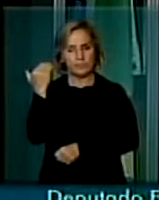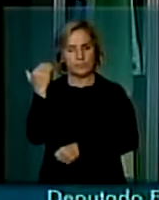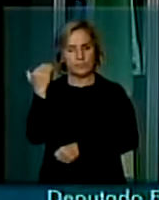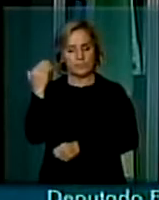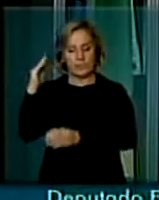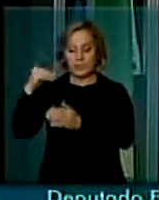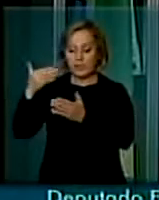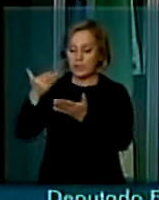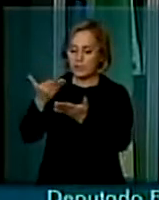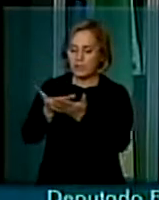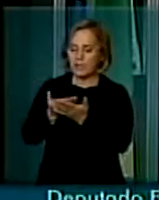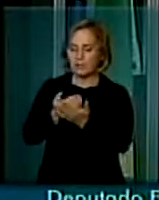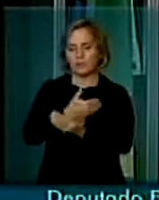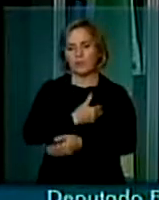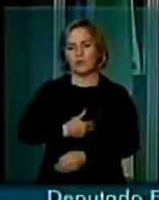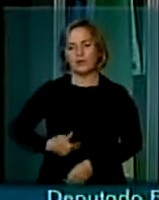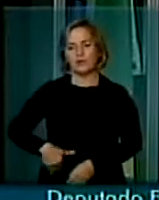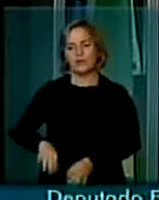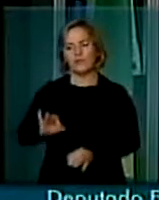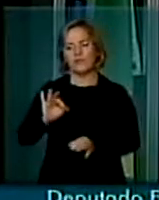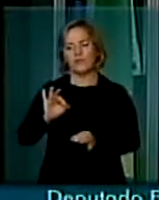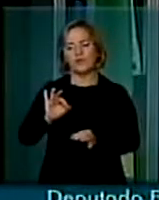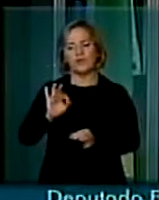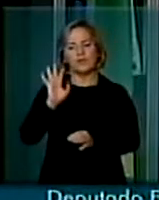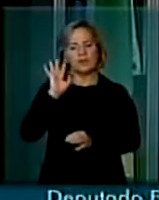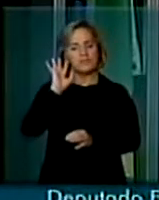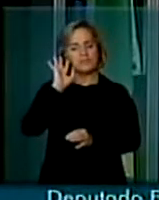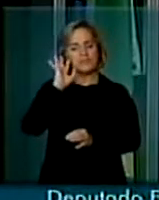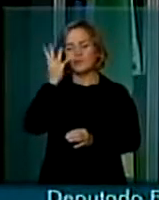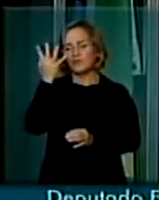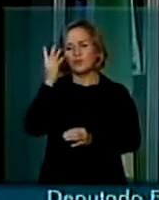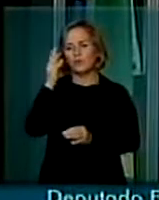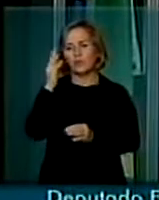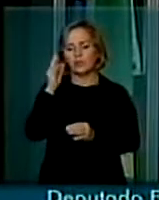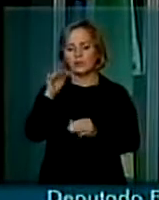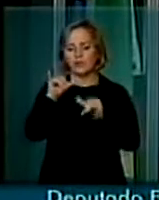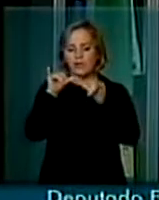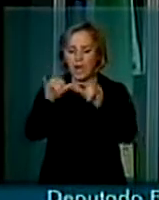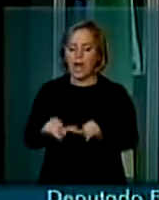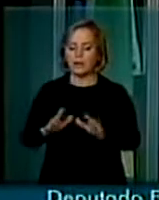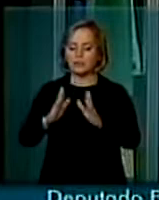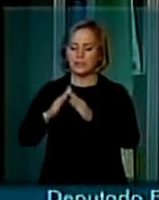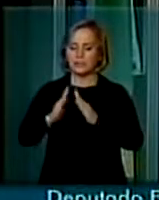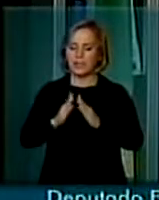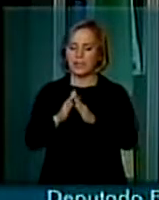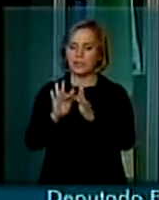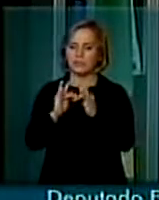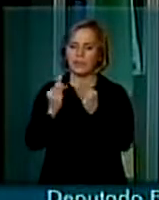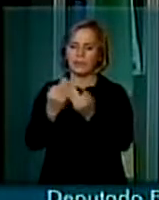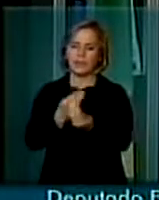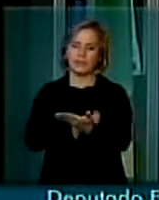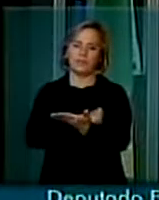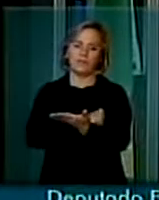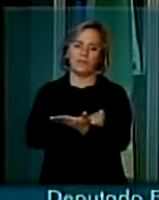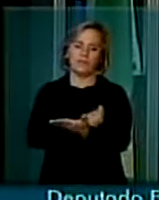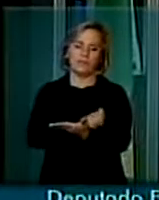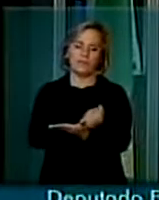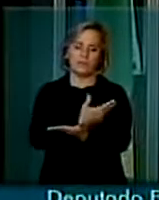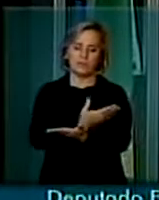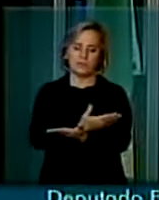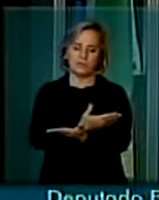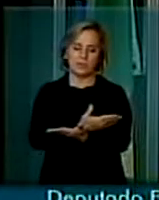governo não cuidou de assentar aquelas famílias que ali moravam. E essas famílias saíram